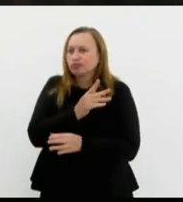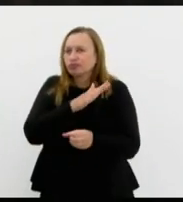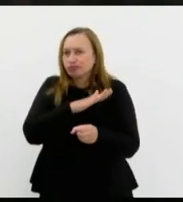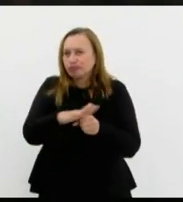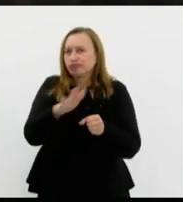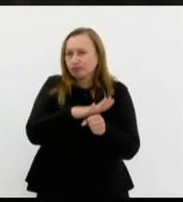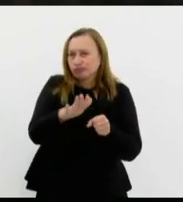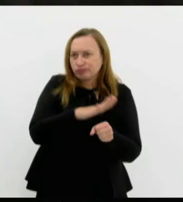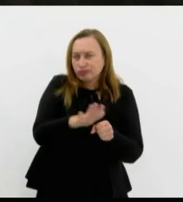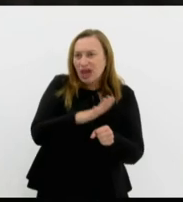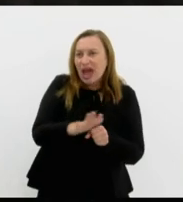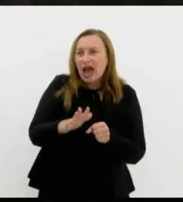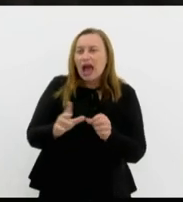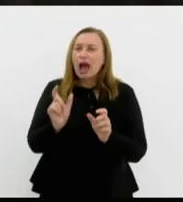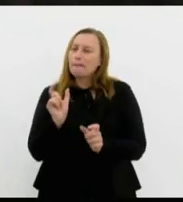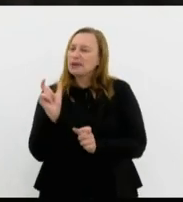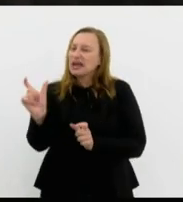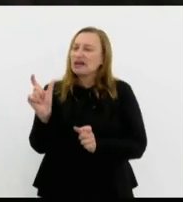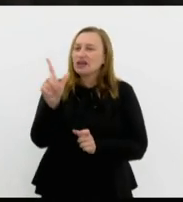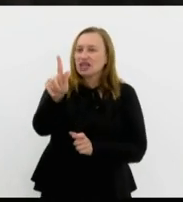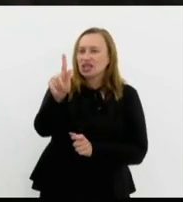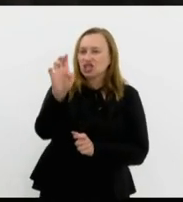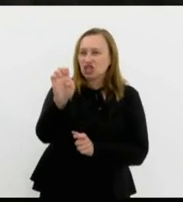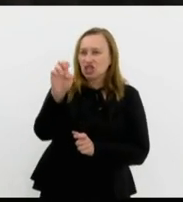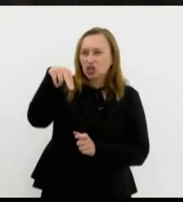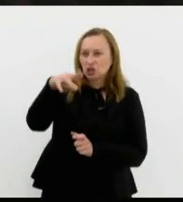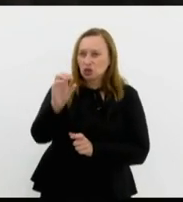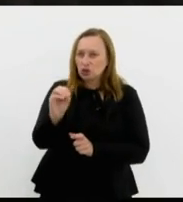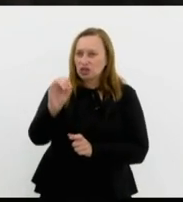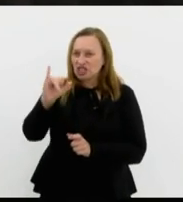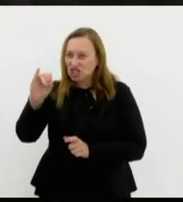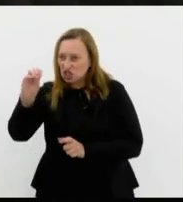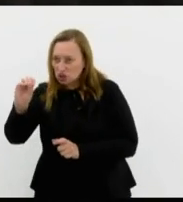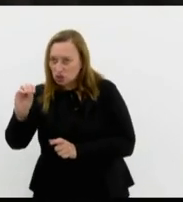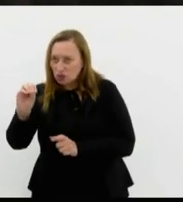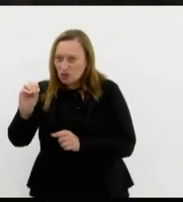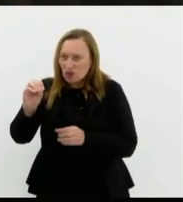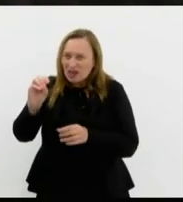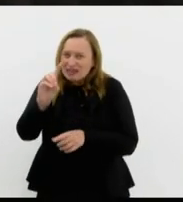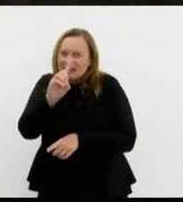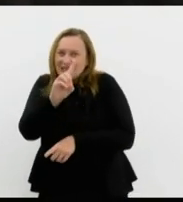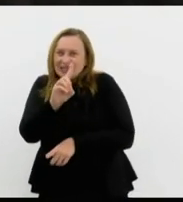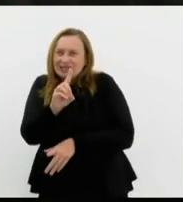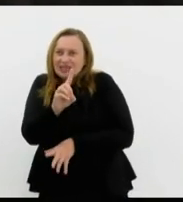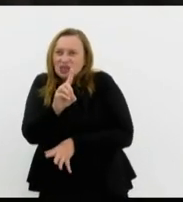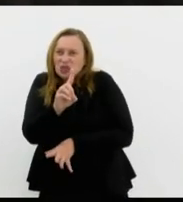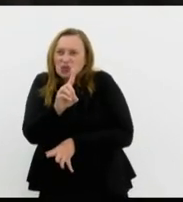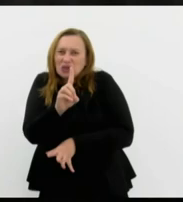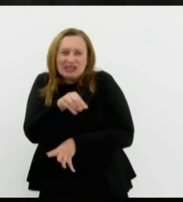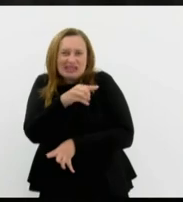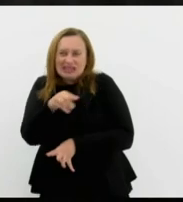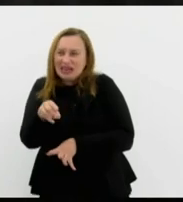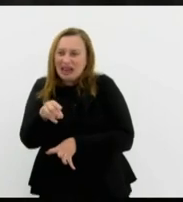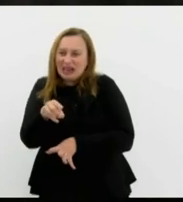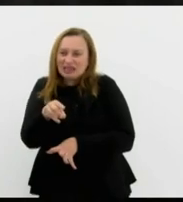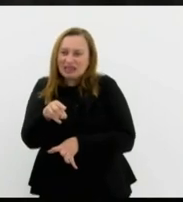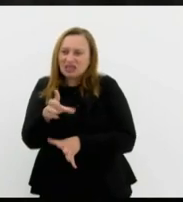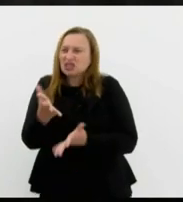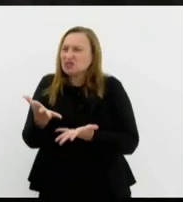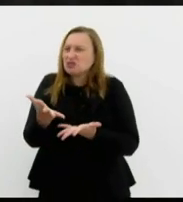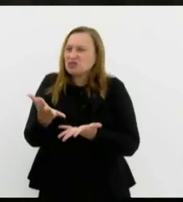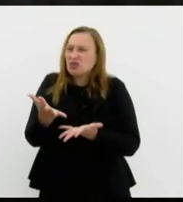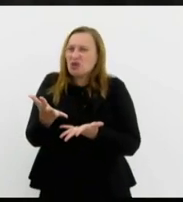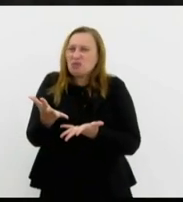a palavra genocídio foi tão banalizada e de forma tão idiota utilizada